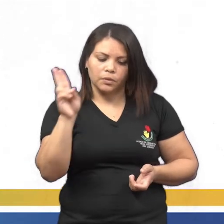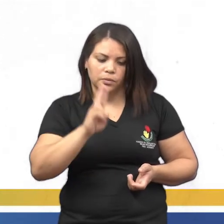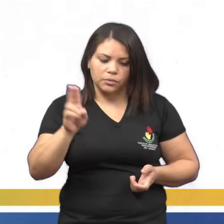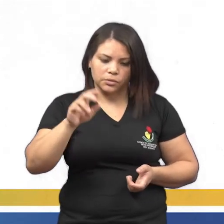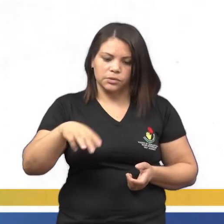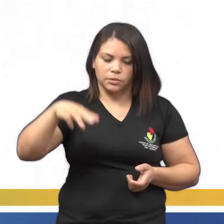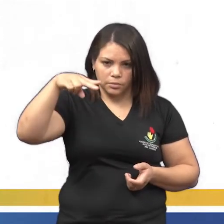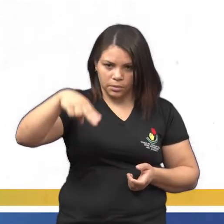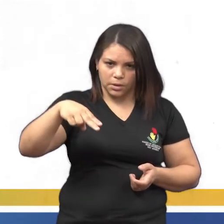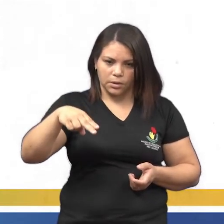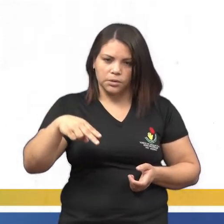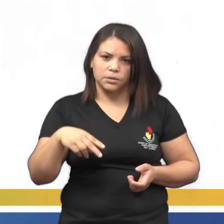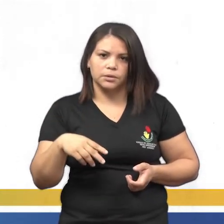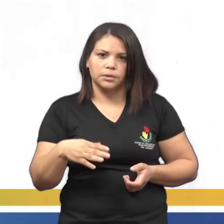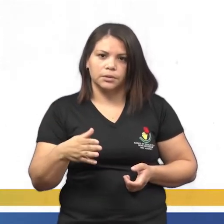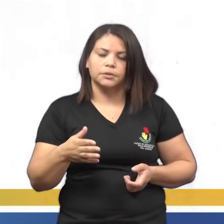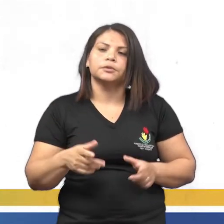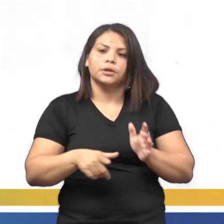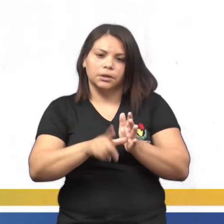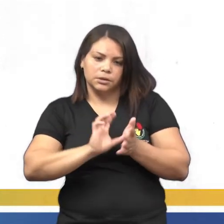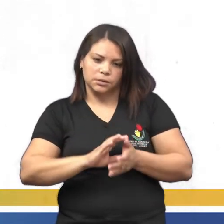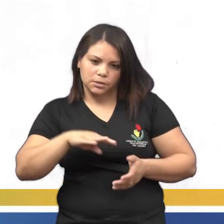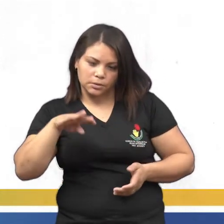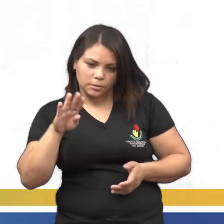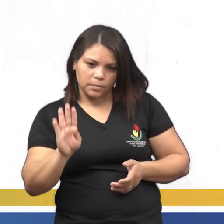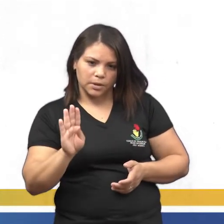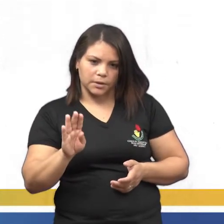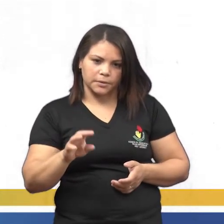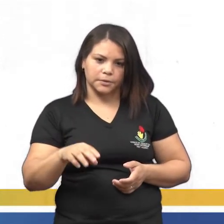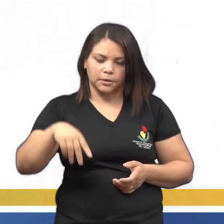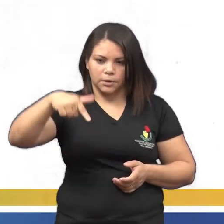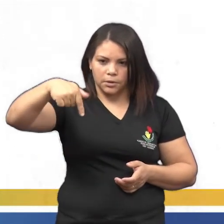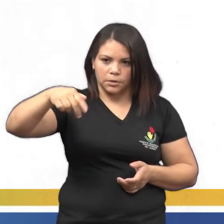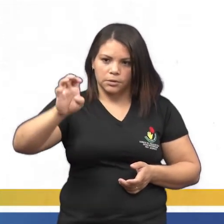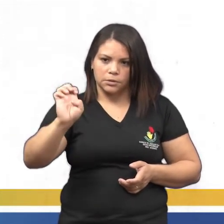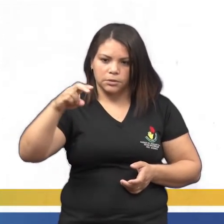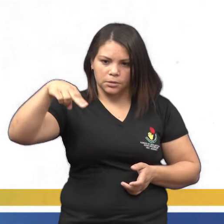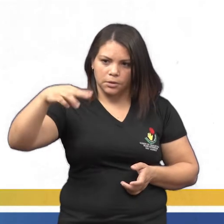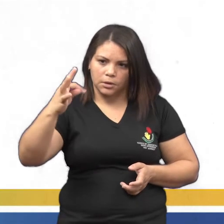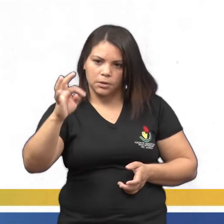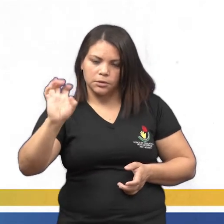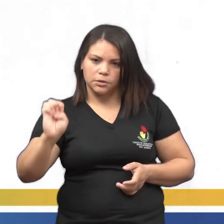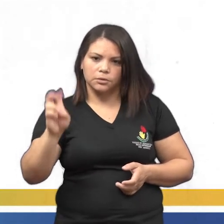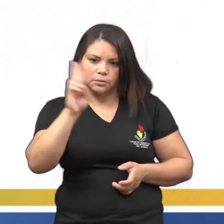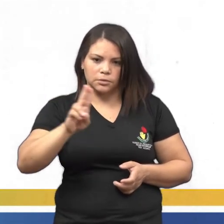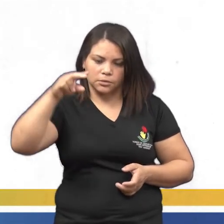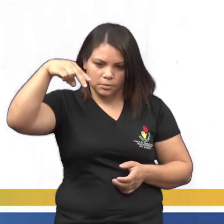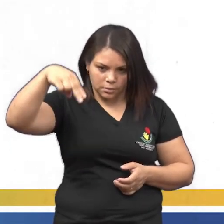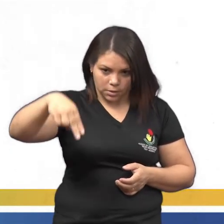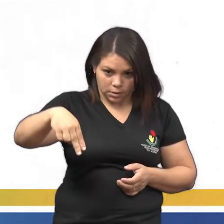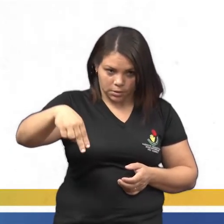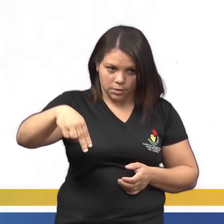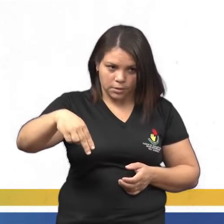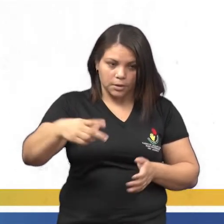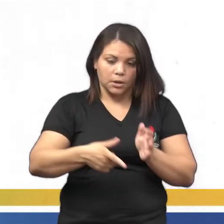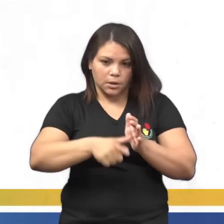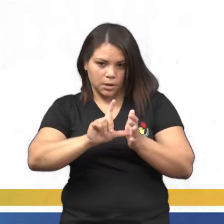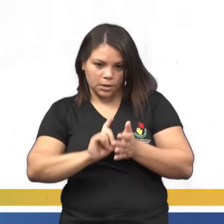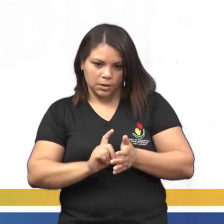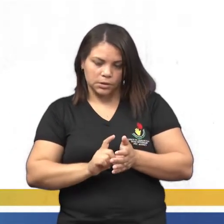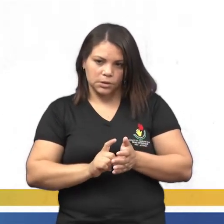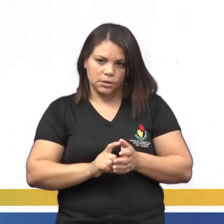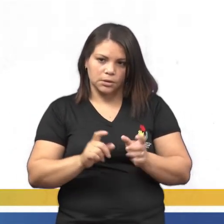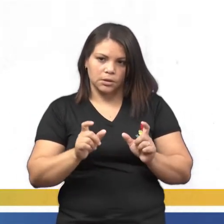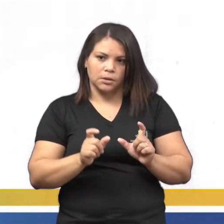o N, né? Com as demais consoantes, né? Gente, também, né? O uso do N, né? Antes